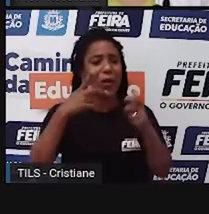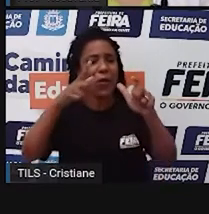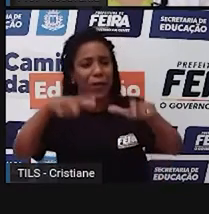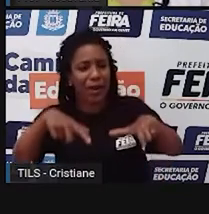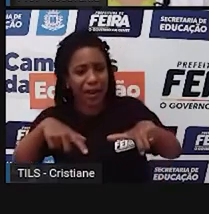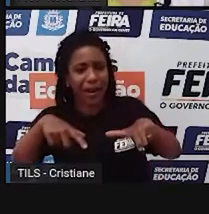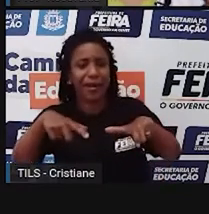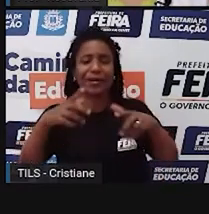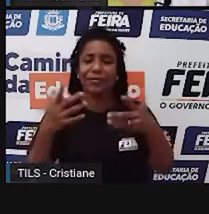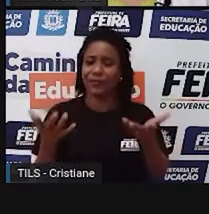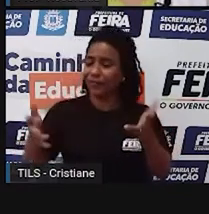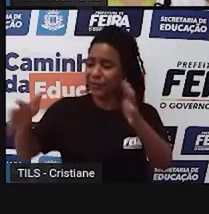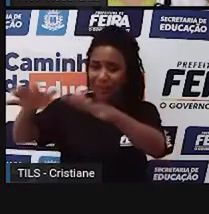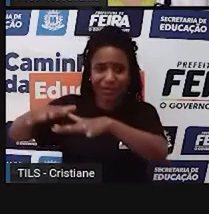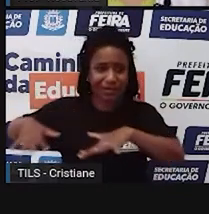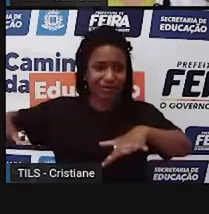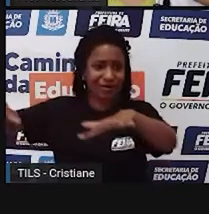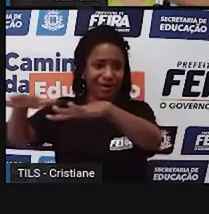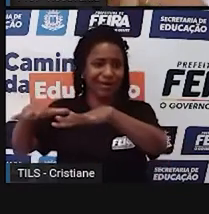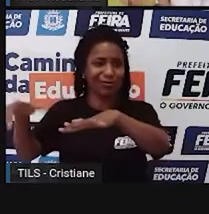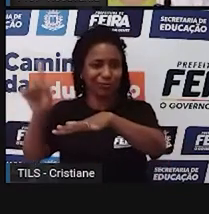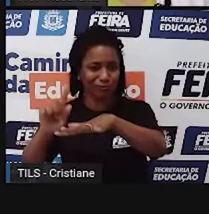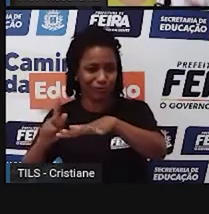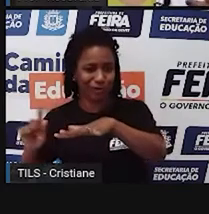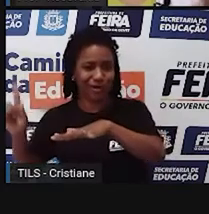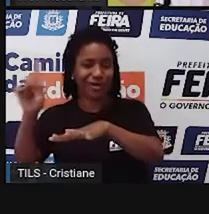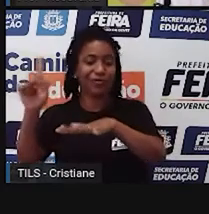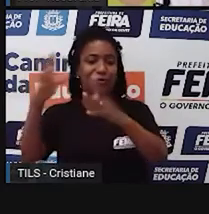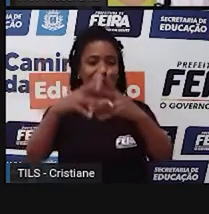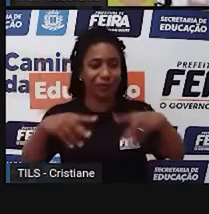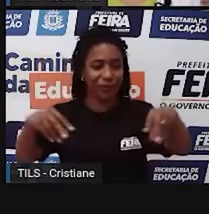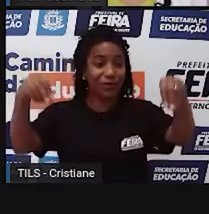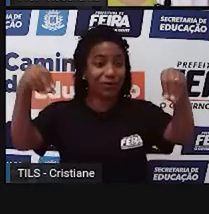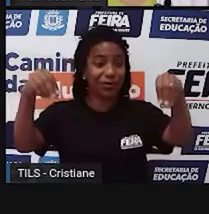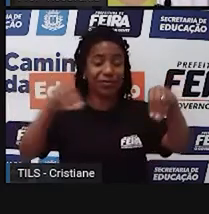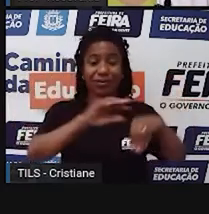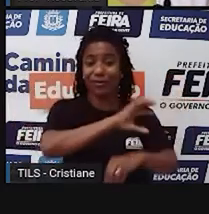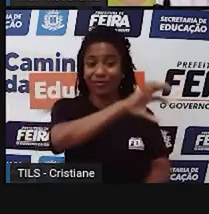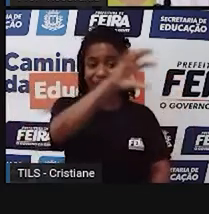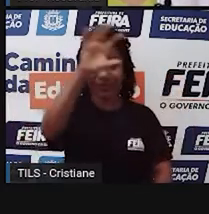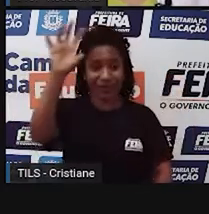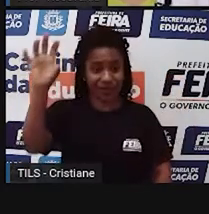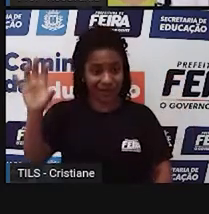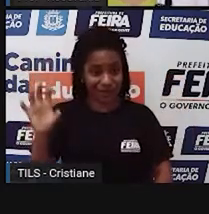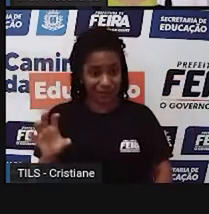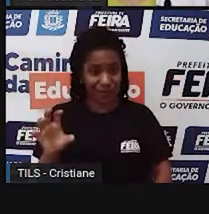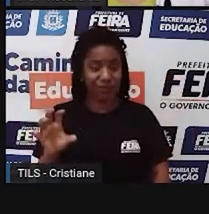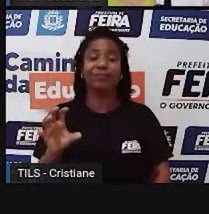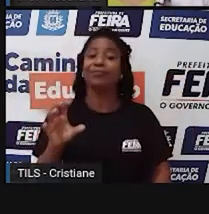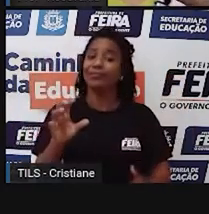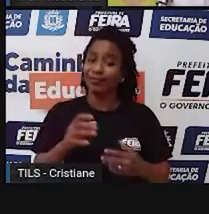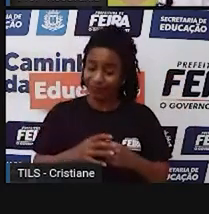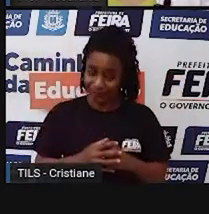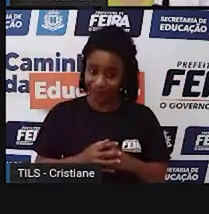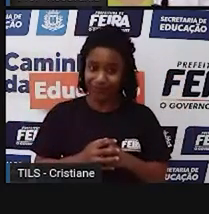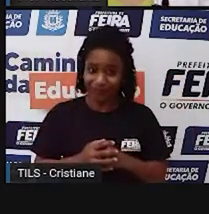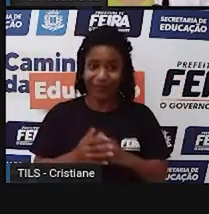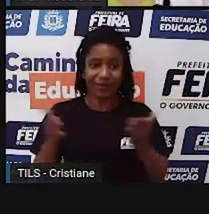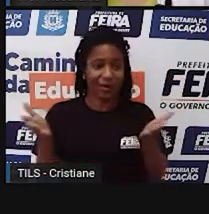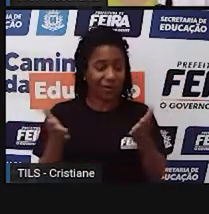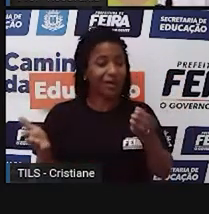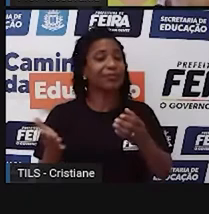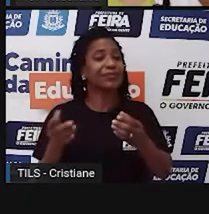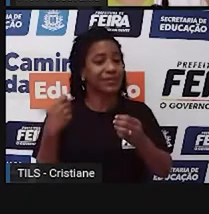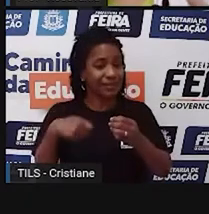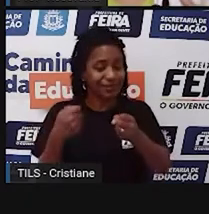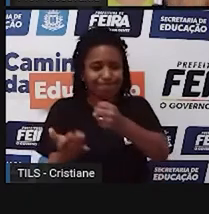geográfico, falando, né, de território, de região. Então, a gente teve que passar por esse momento de fundamentação,